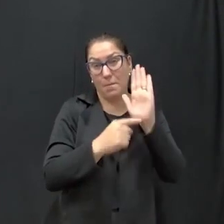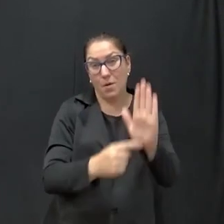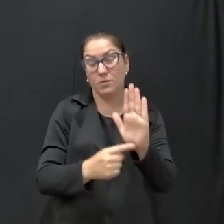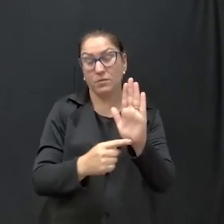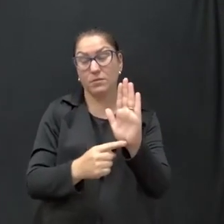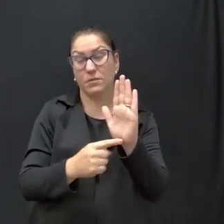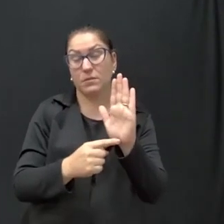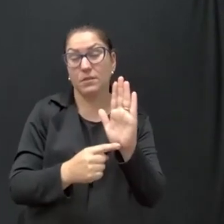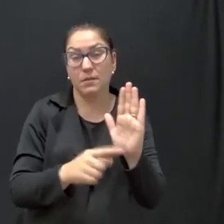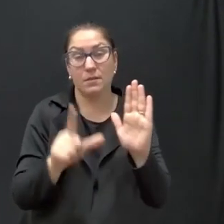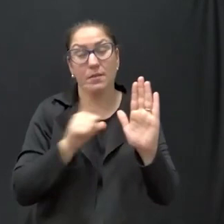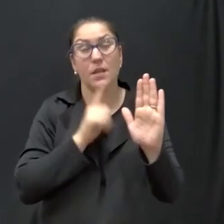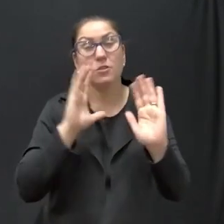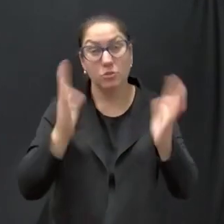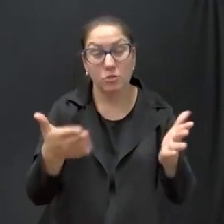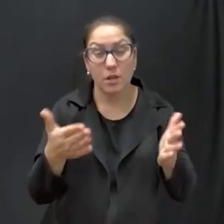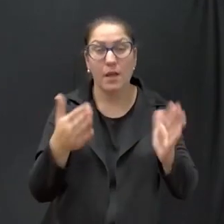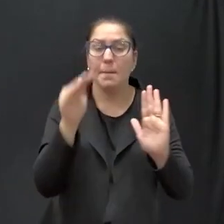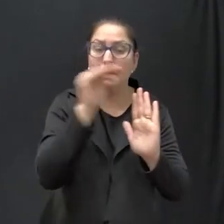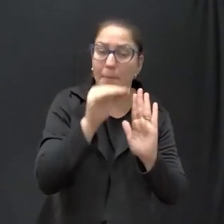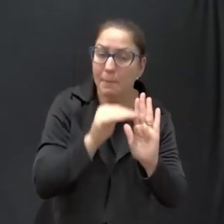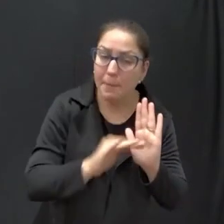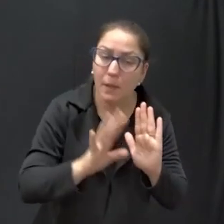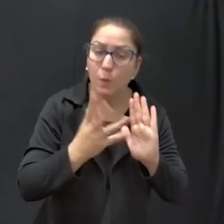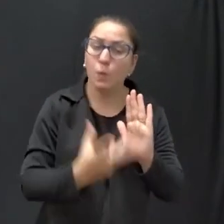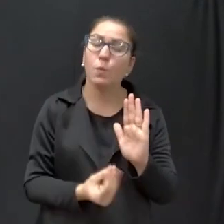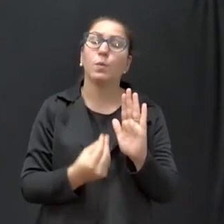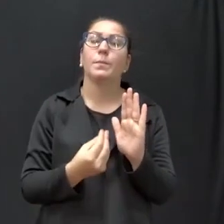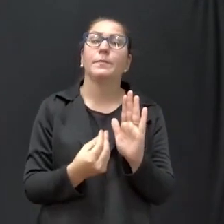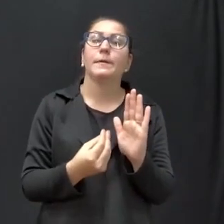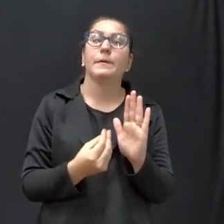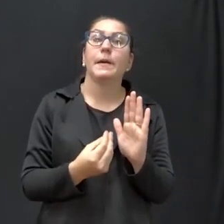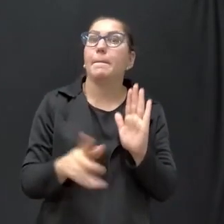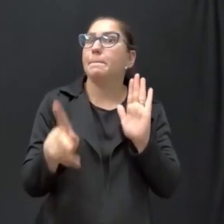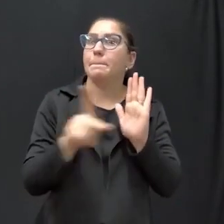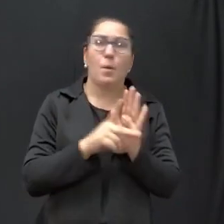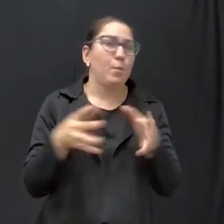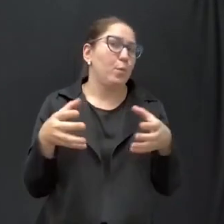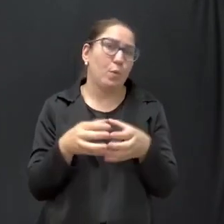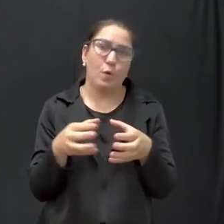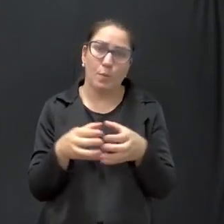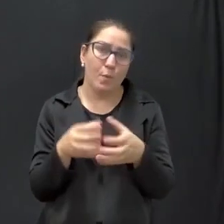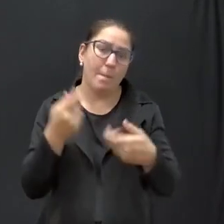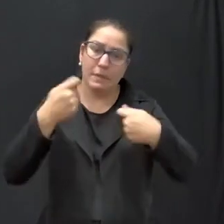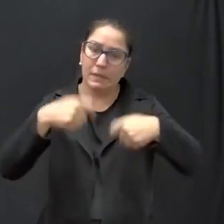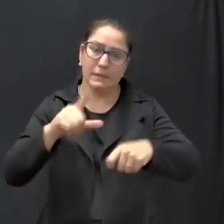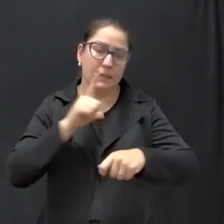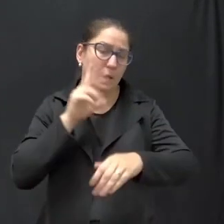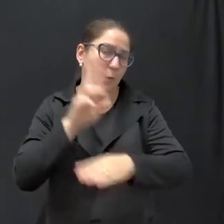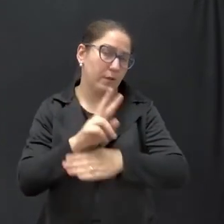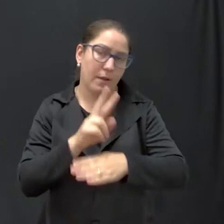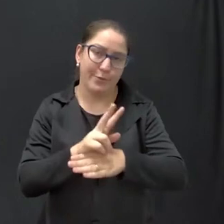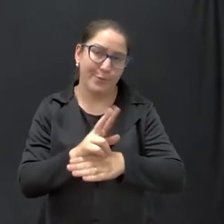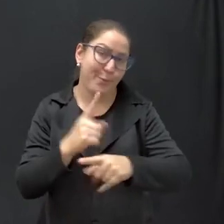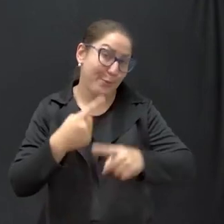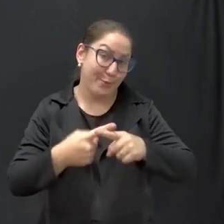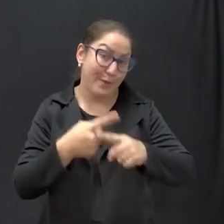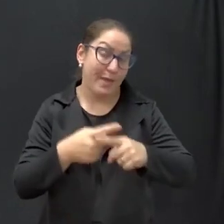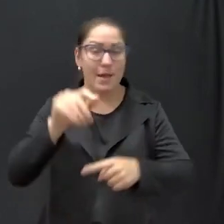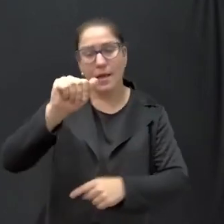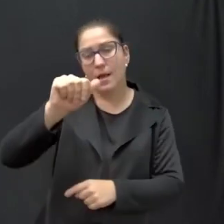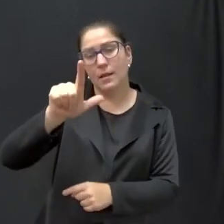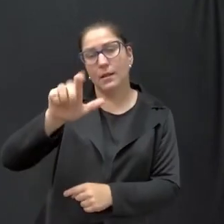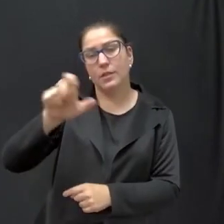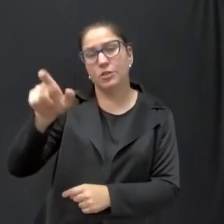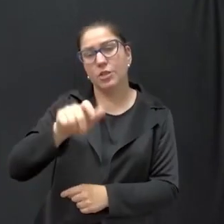estabelece já traz alguns apontamentos que a própria equipe deveria cuidar. Porque Alexandre Bogoni,